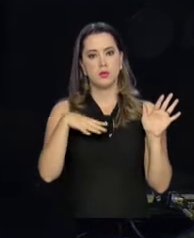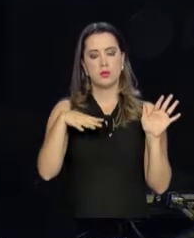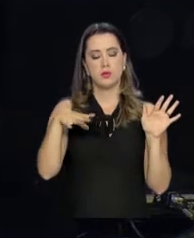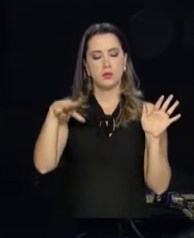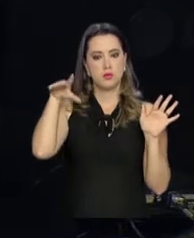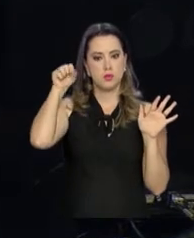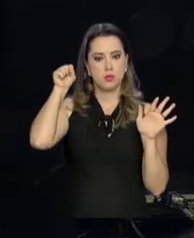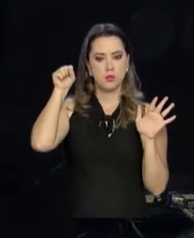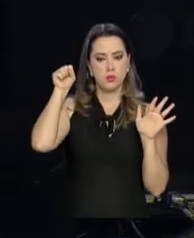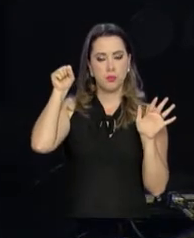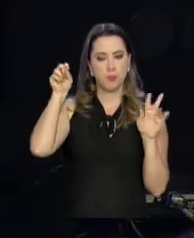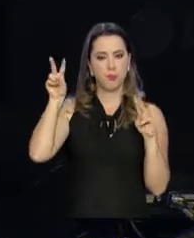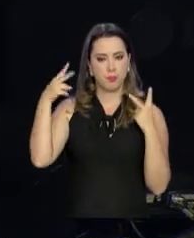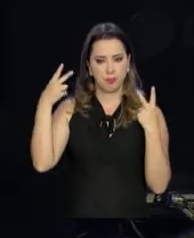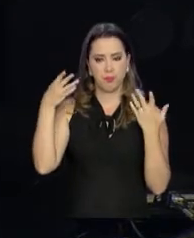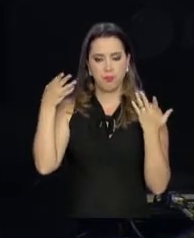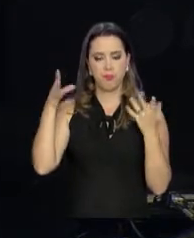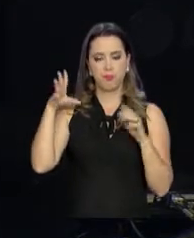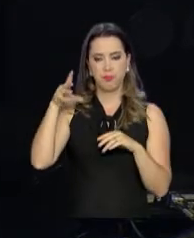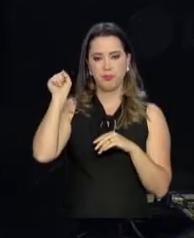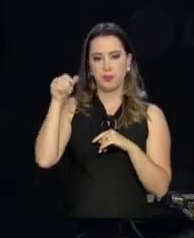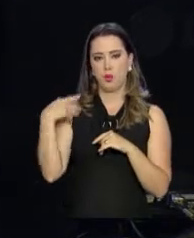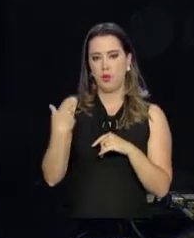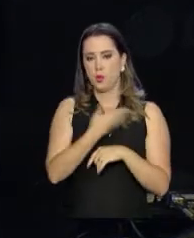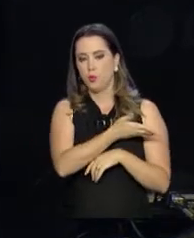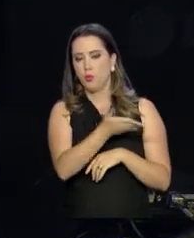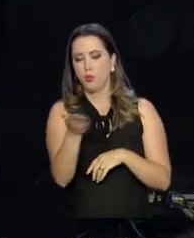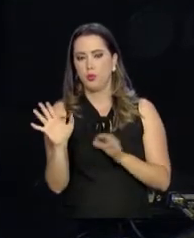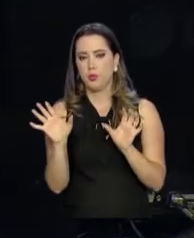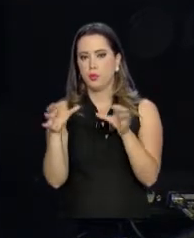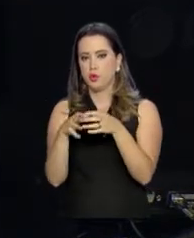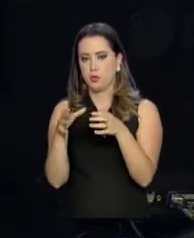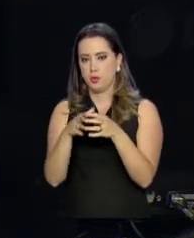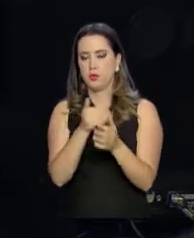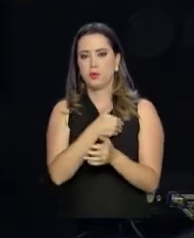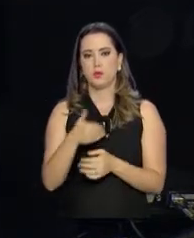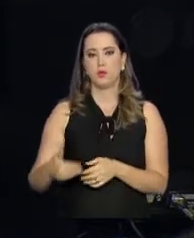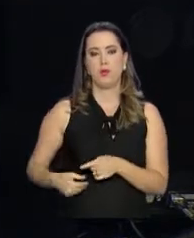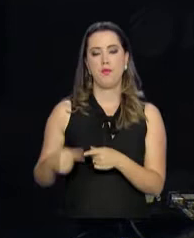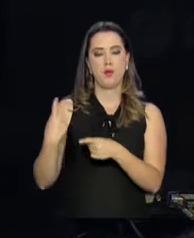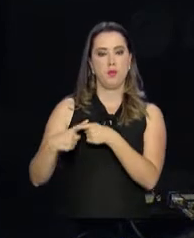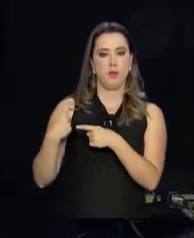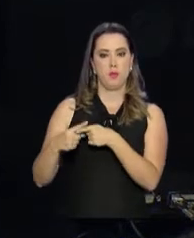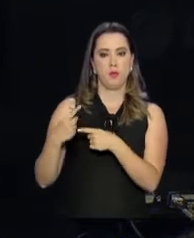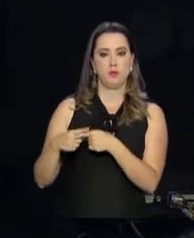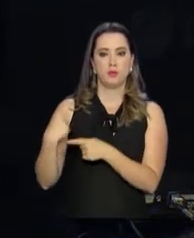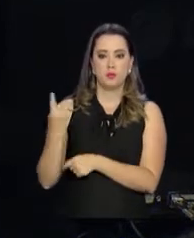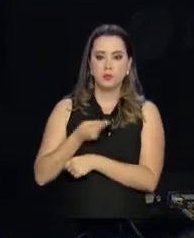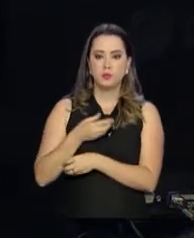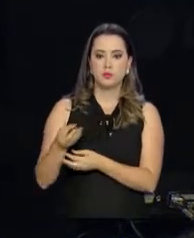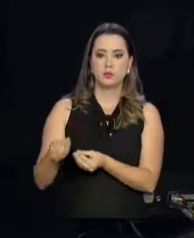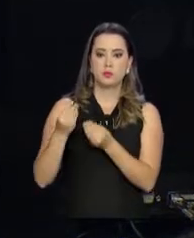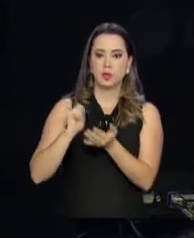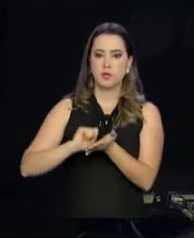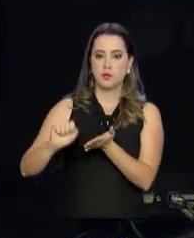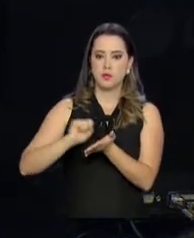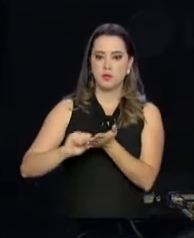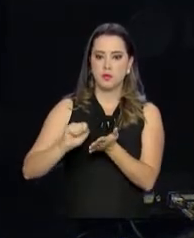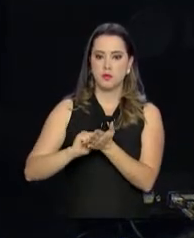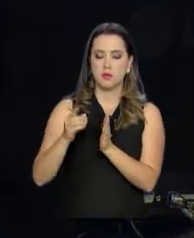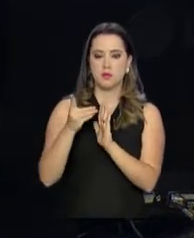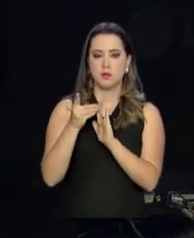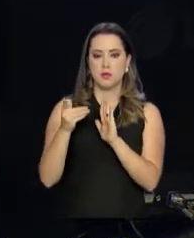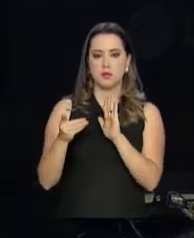dos nossos membros do governo as razões que poderão nos levar à assinatura desse